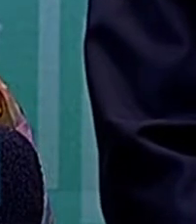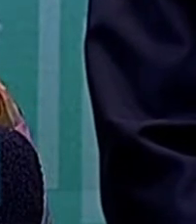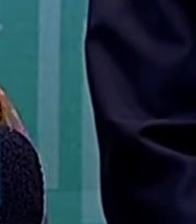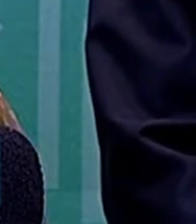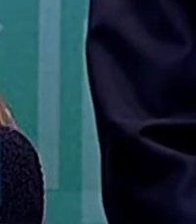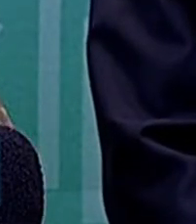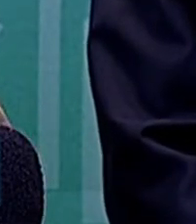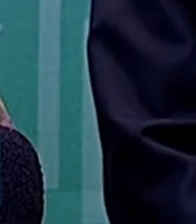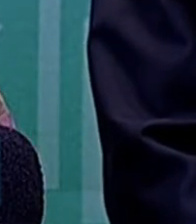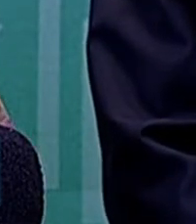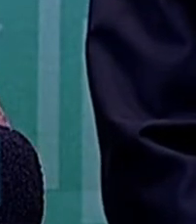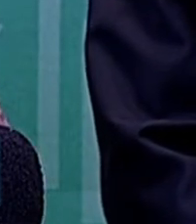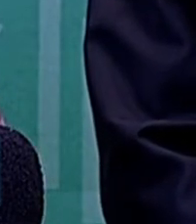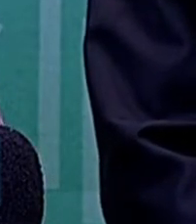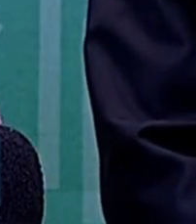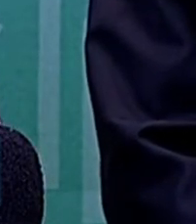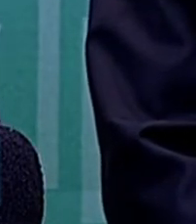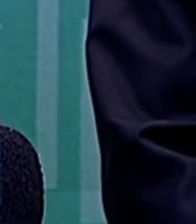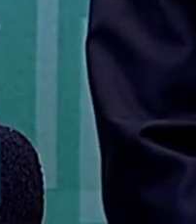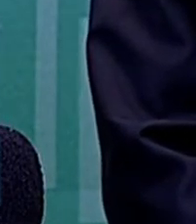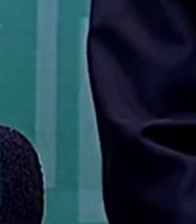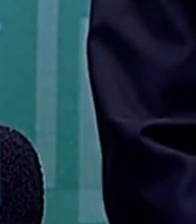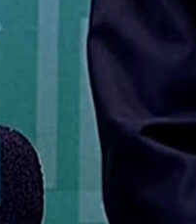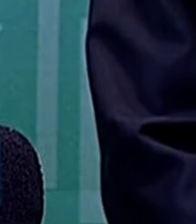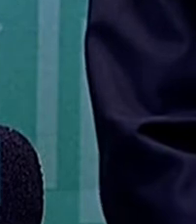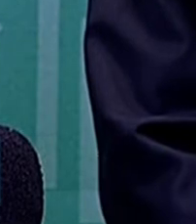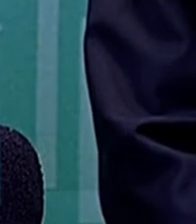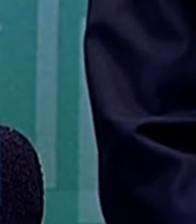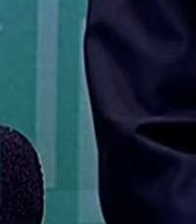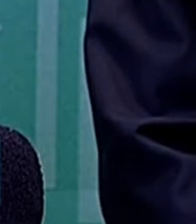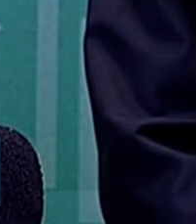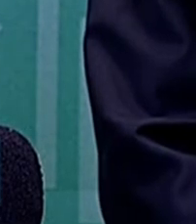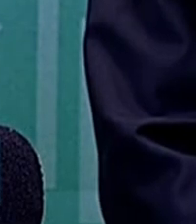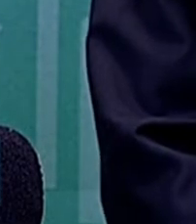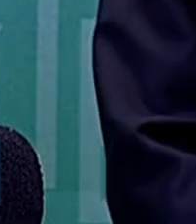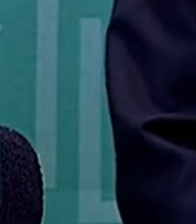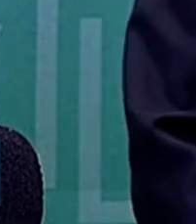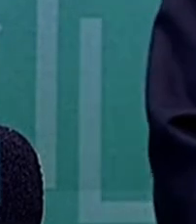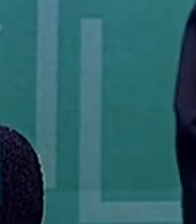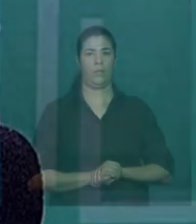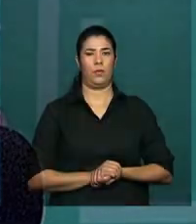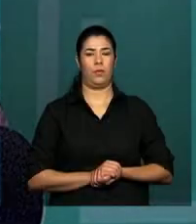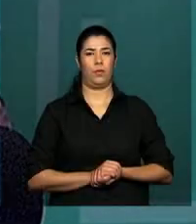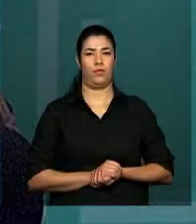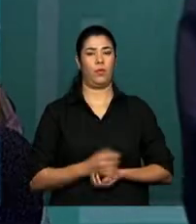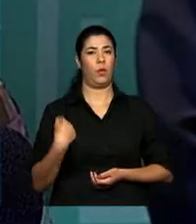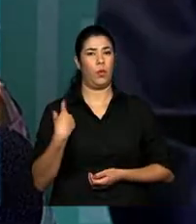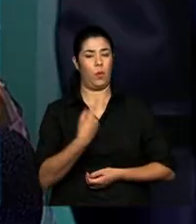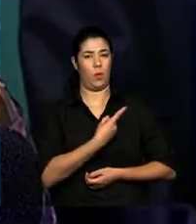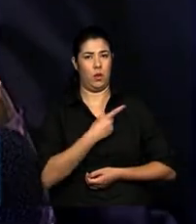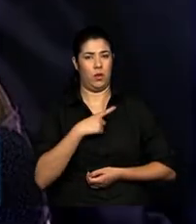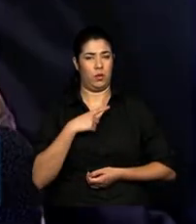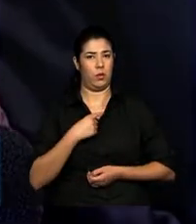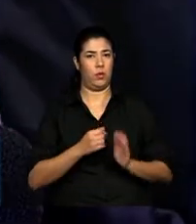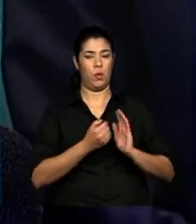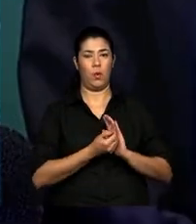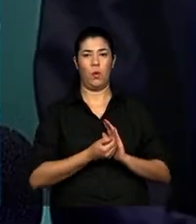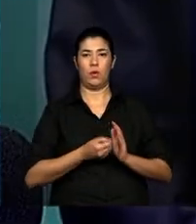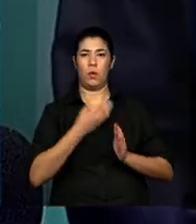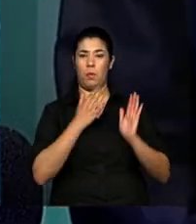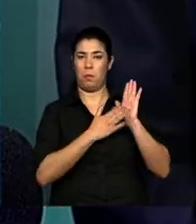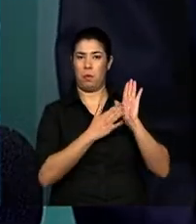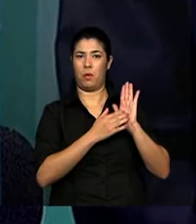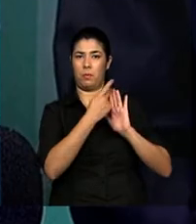o que nós propomos com essa portaria e a regulamentação dela é a articulação das atribuições